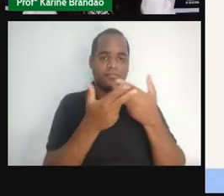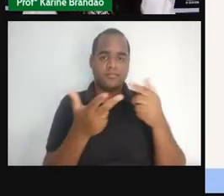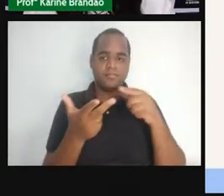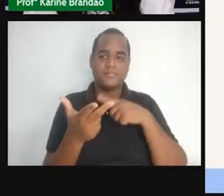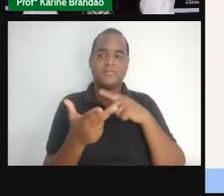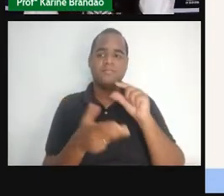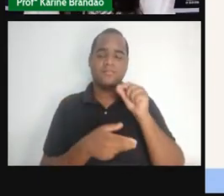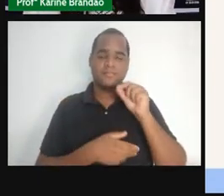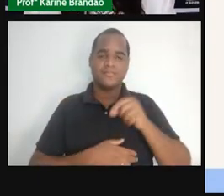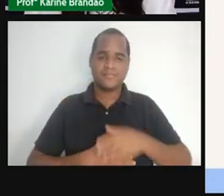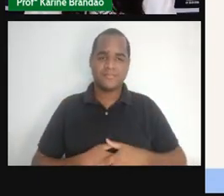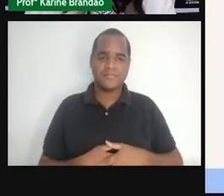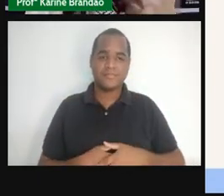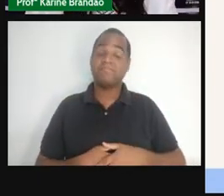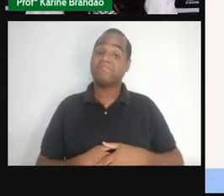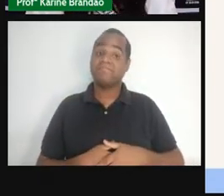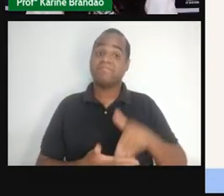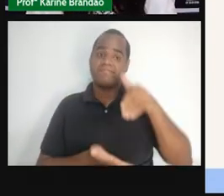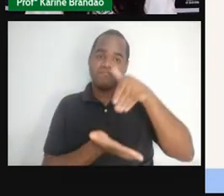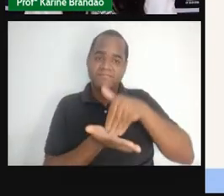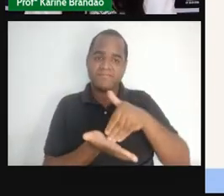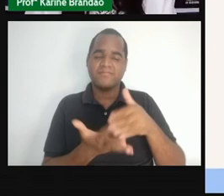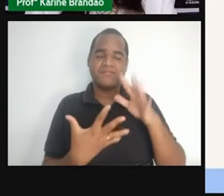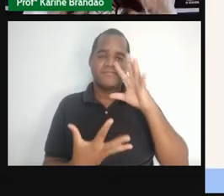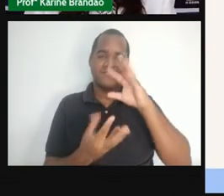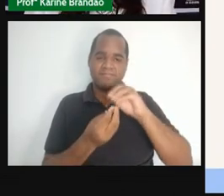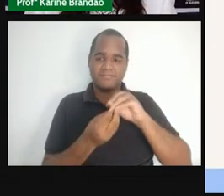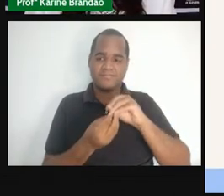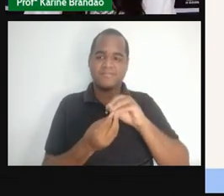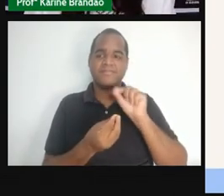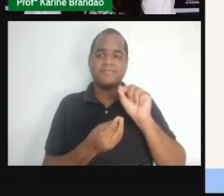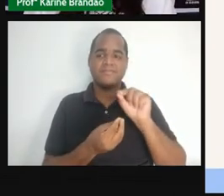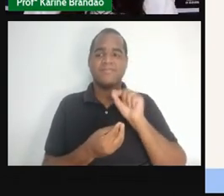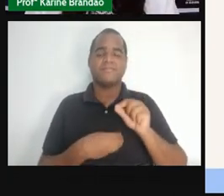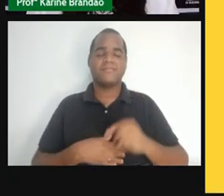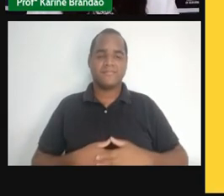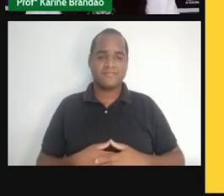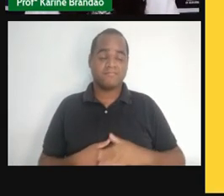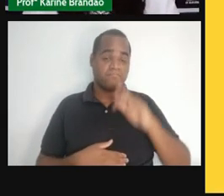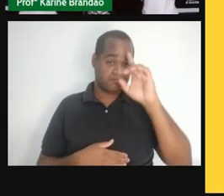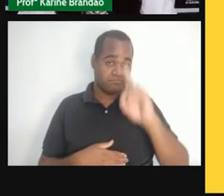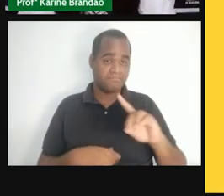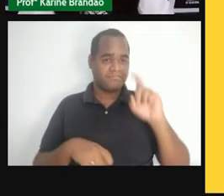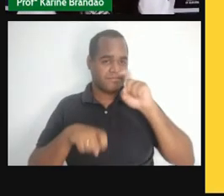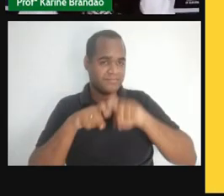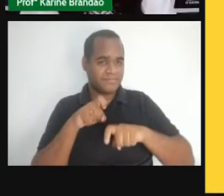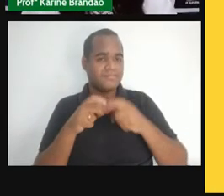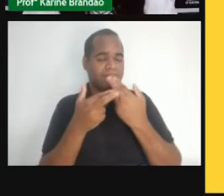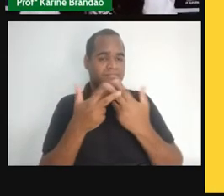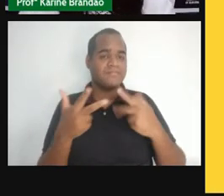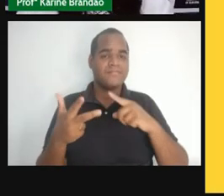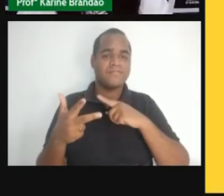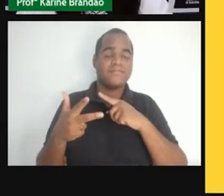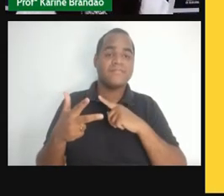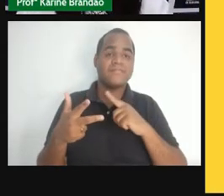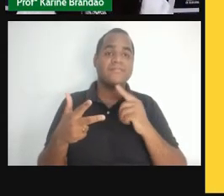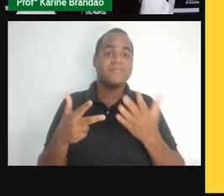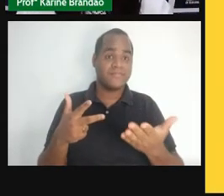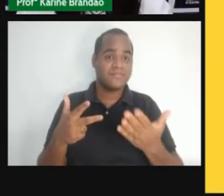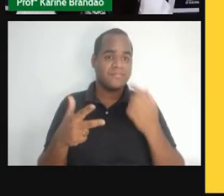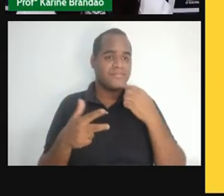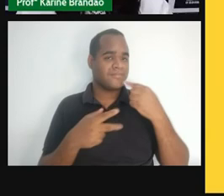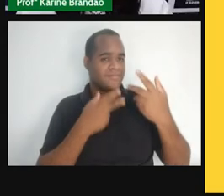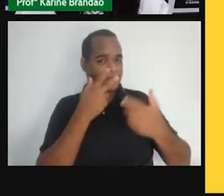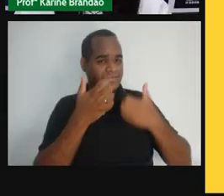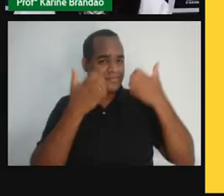em contato comigo, se tiver mais dúvidas, quiser saber mais, né, algumas indicações. Pra finalizar nossa aula, então, resumindo,